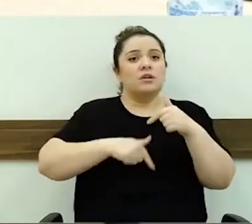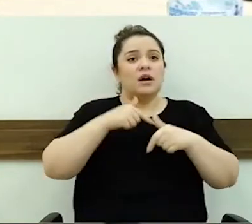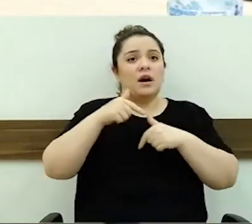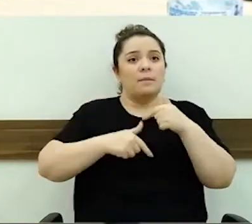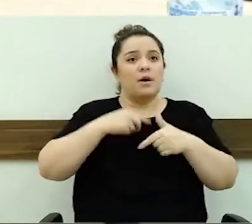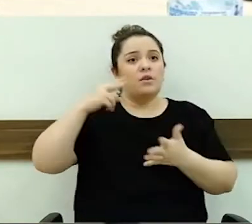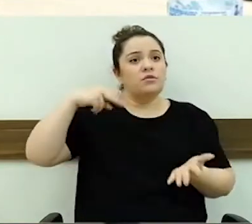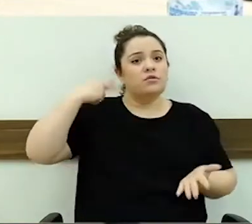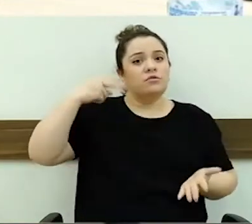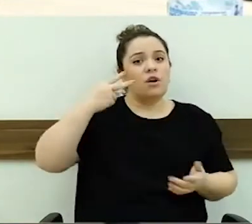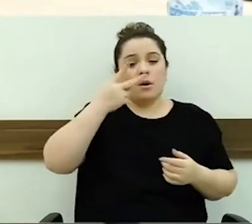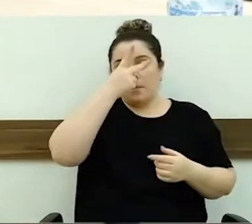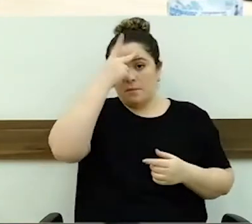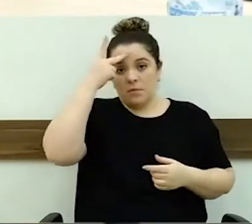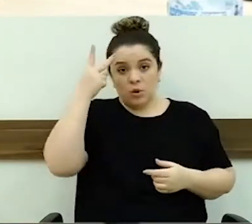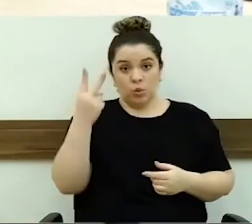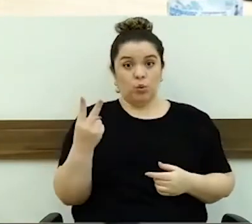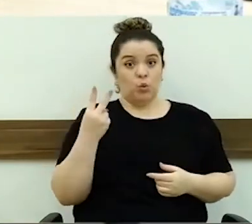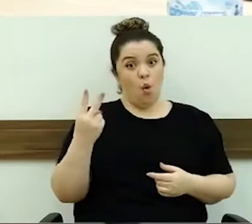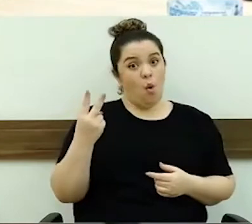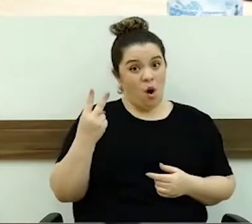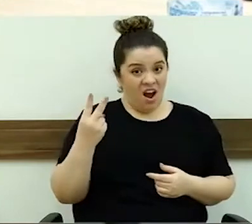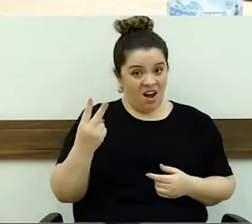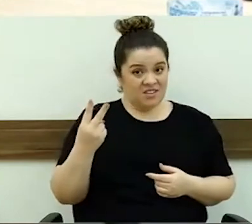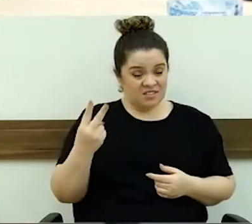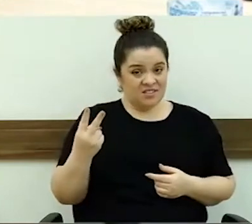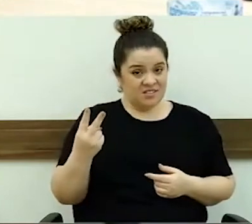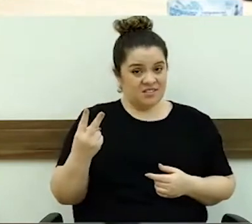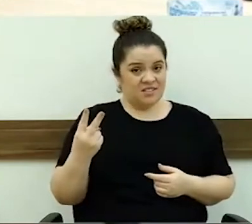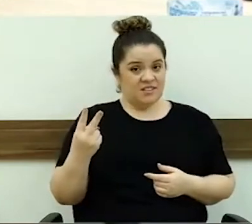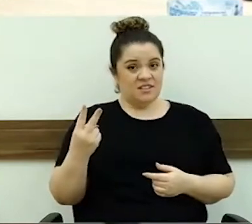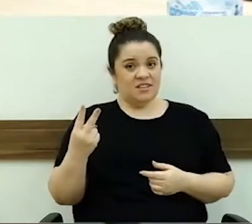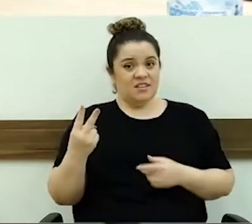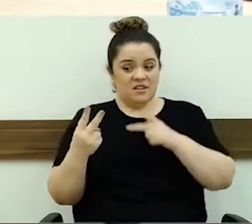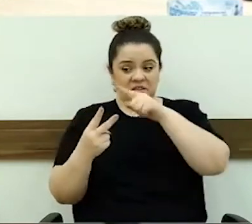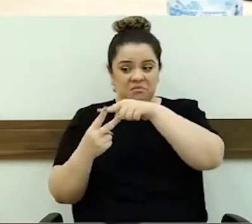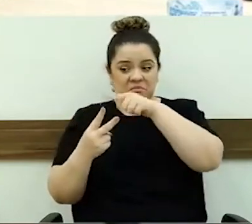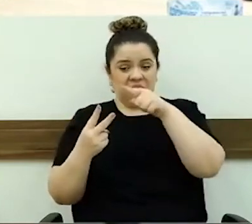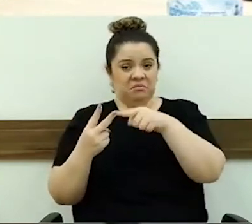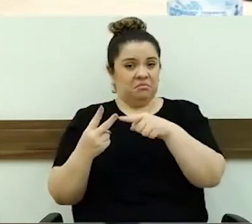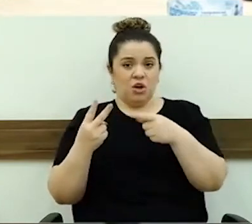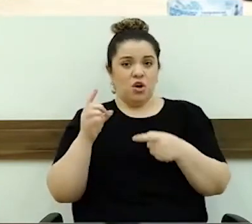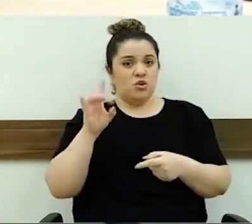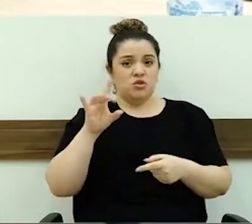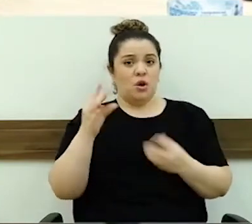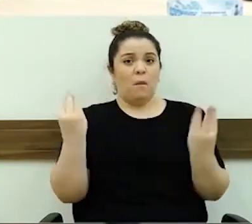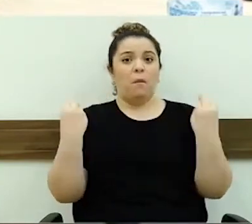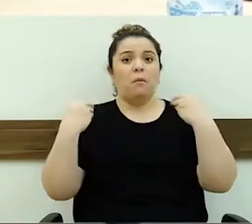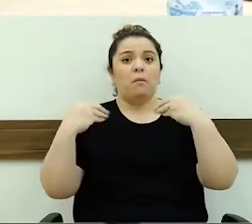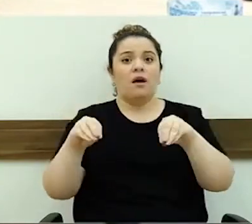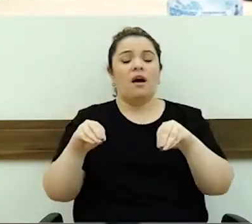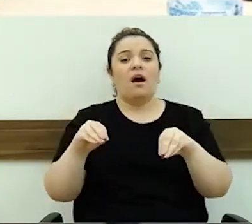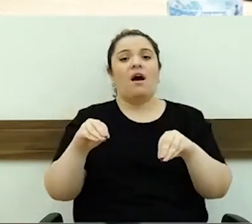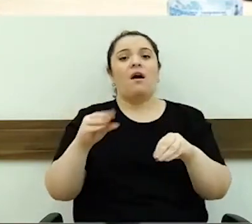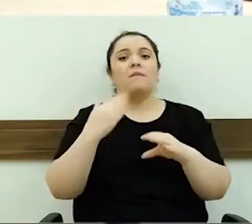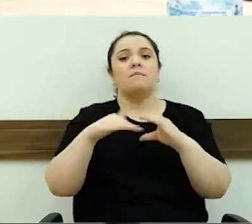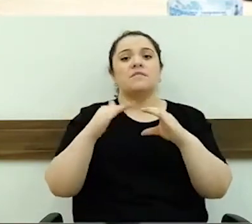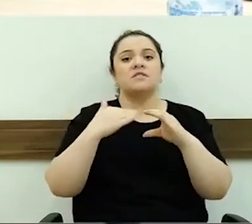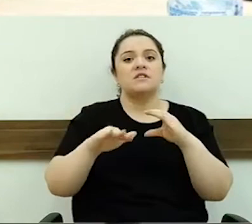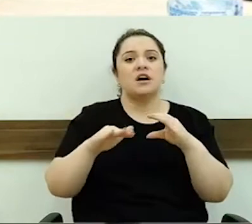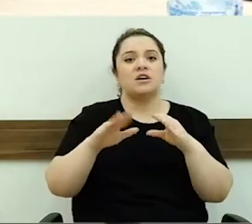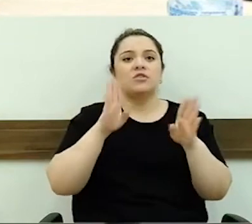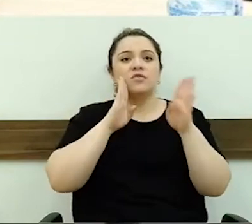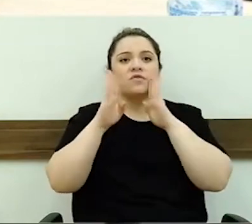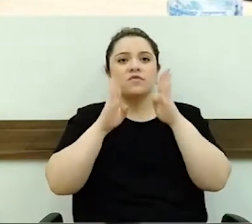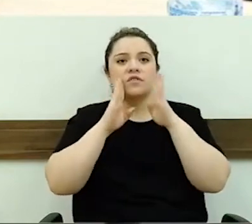duas pessoas para essa função, que seria só publicar ali as mensagens do Face e do site. Mas,